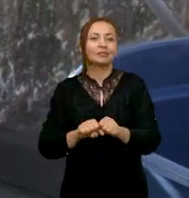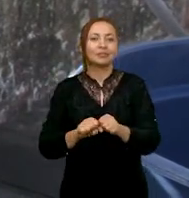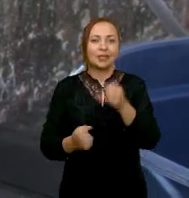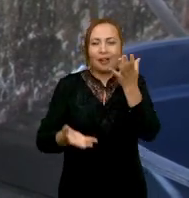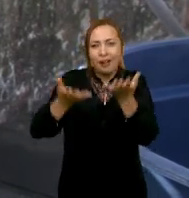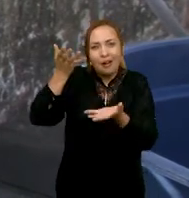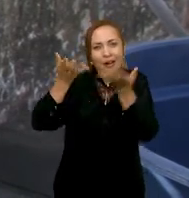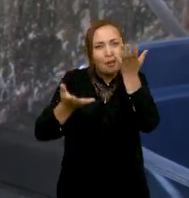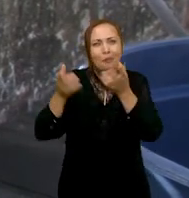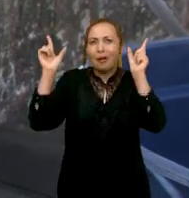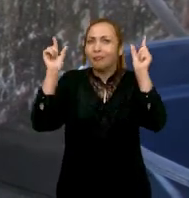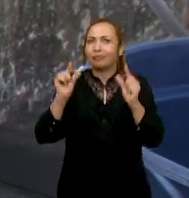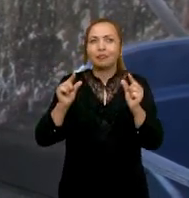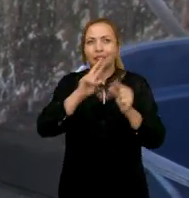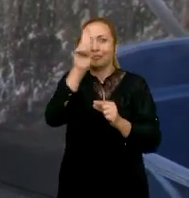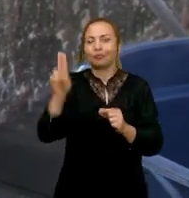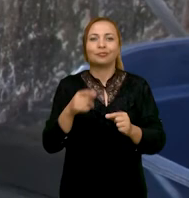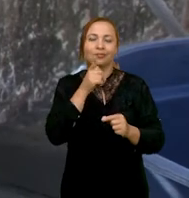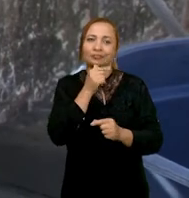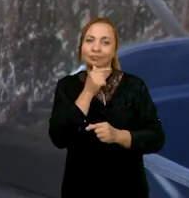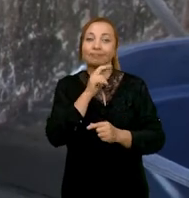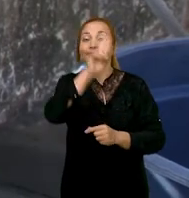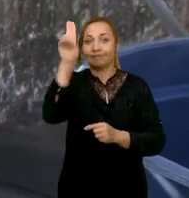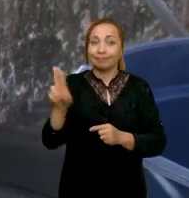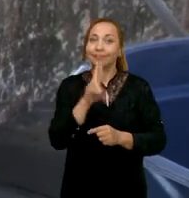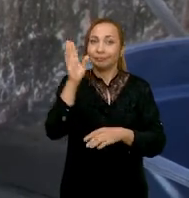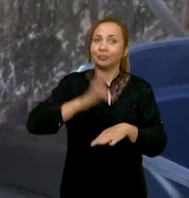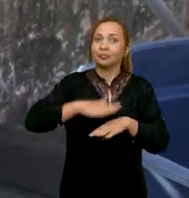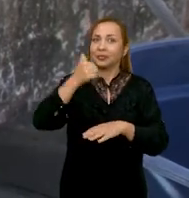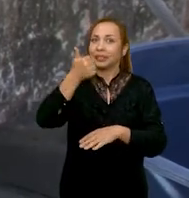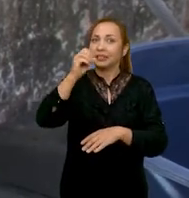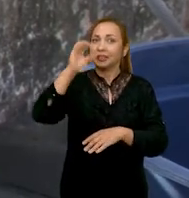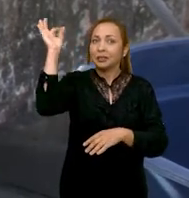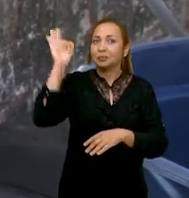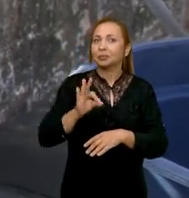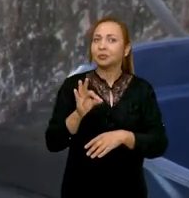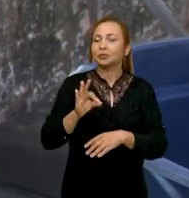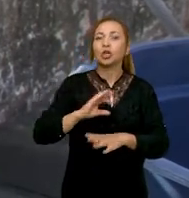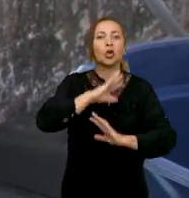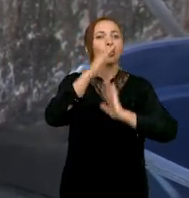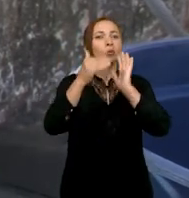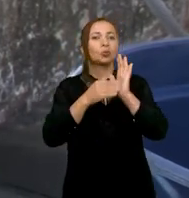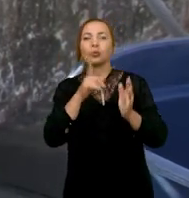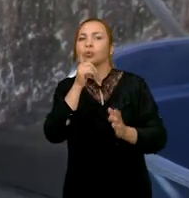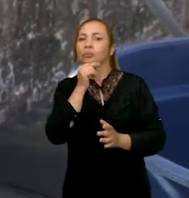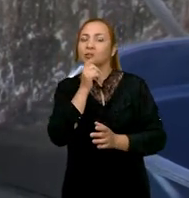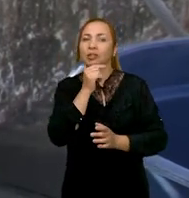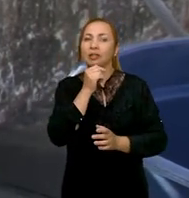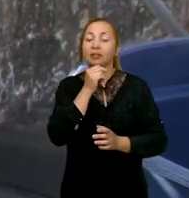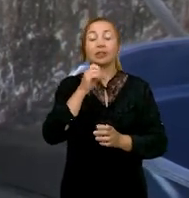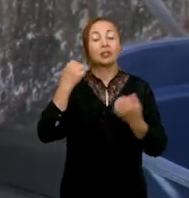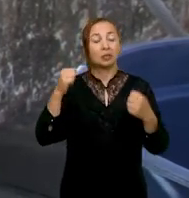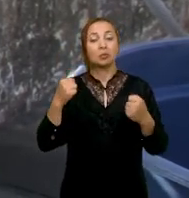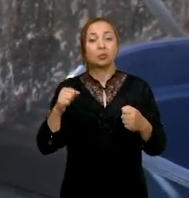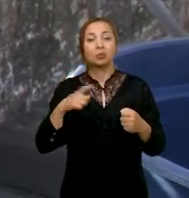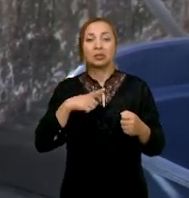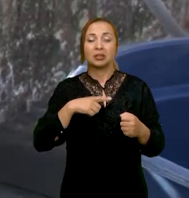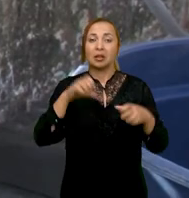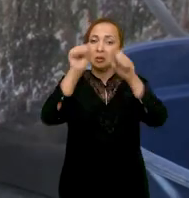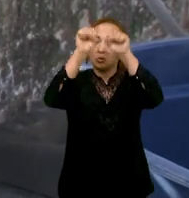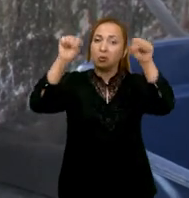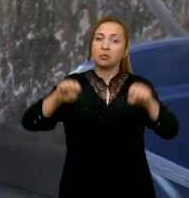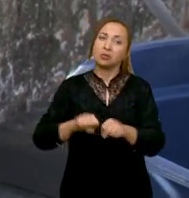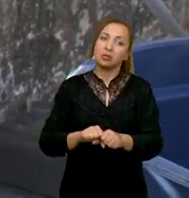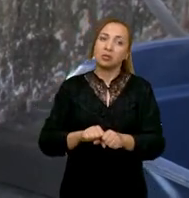é econômico no uso da água. Aqui se utiliza no máximo 10% de toda a água que seria usada